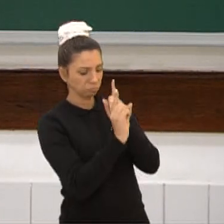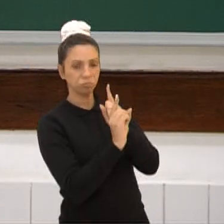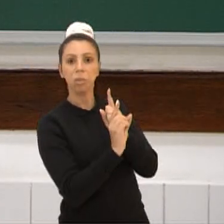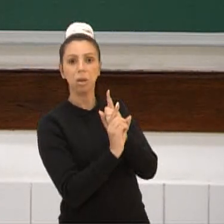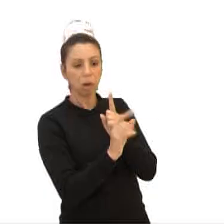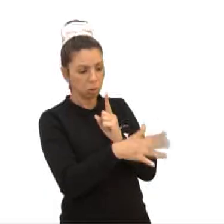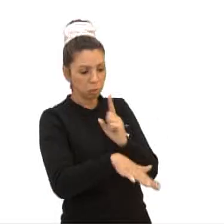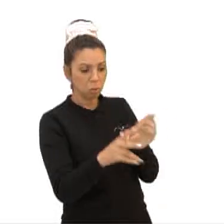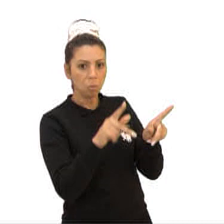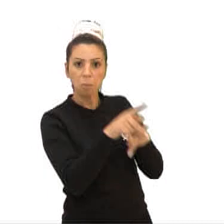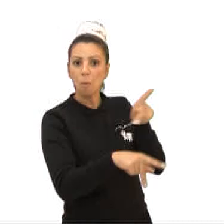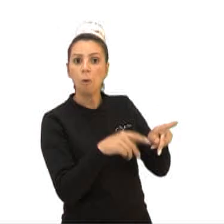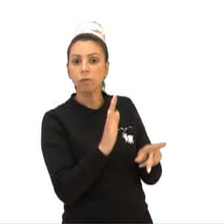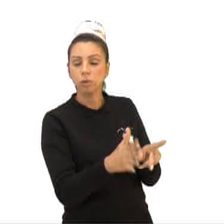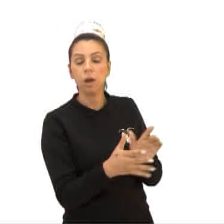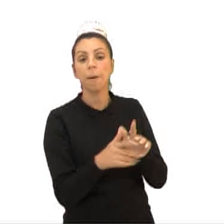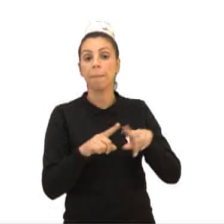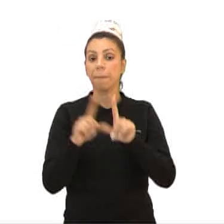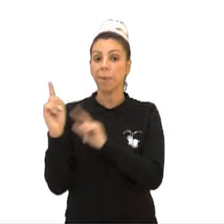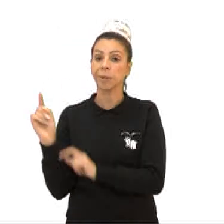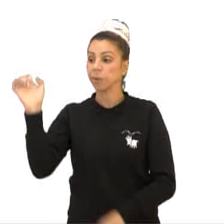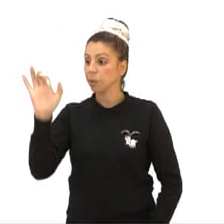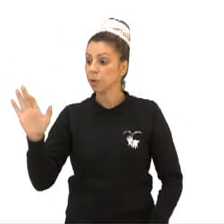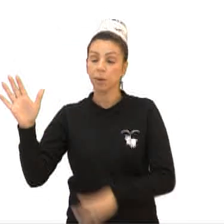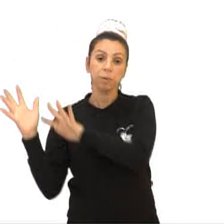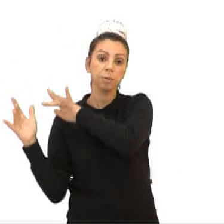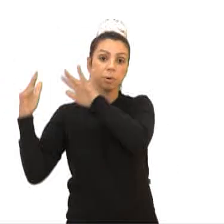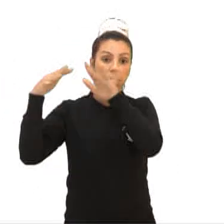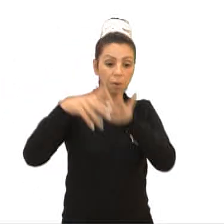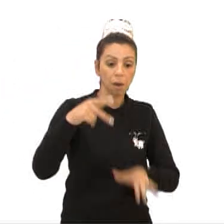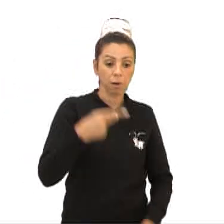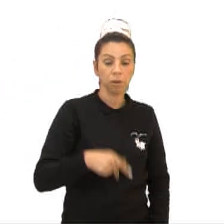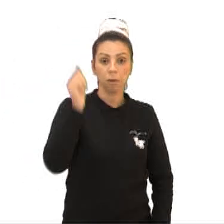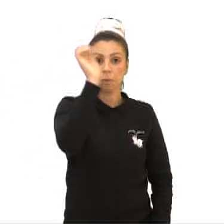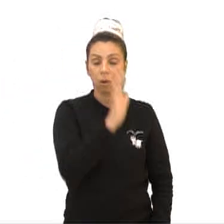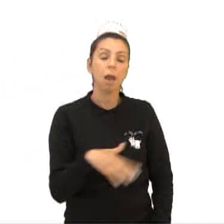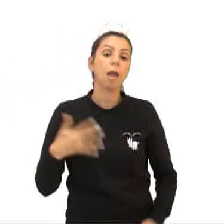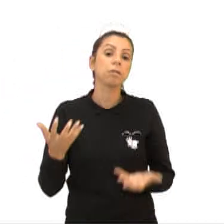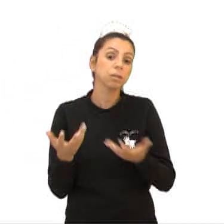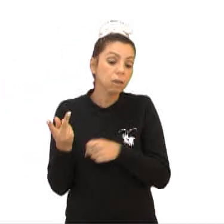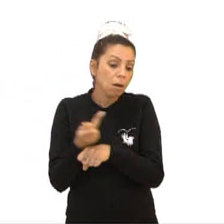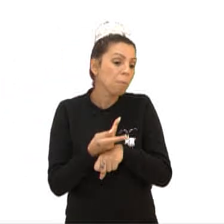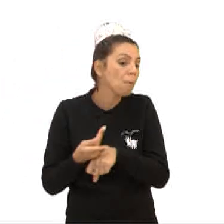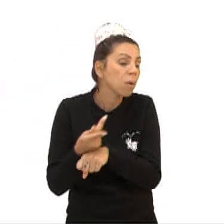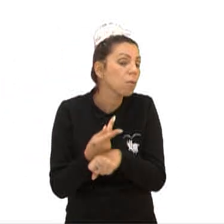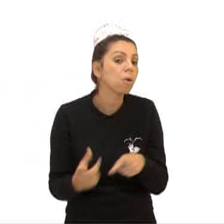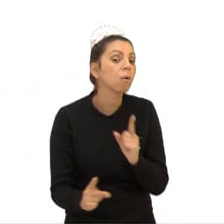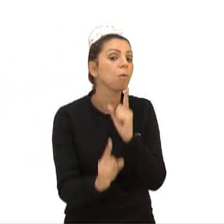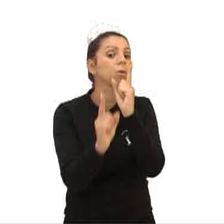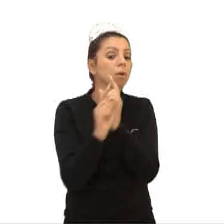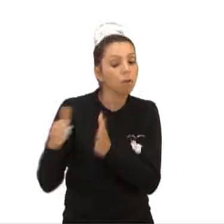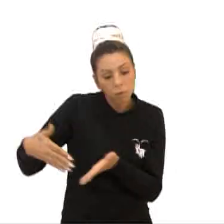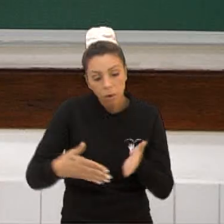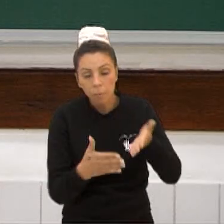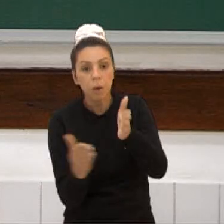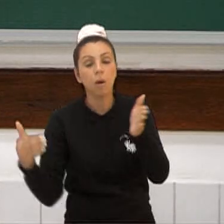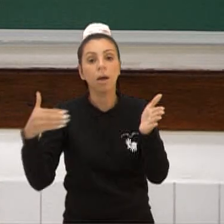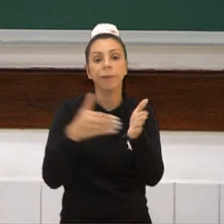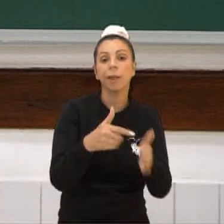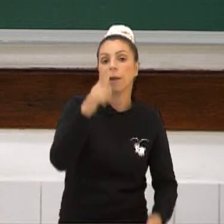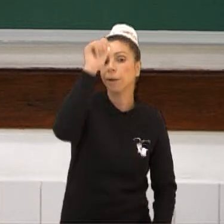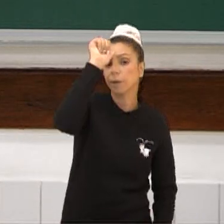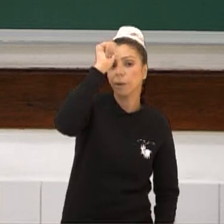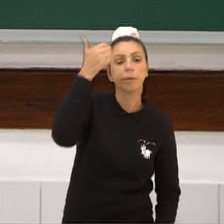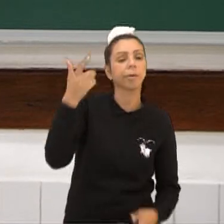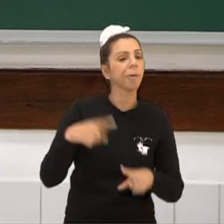Só que quando os europeus chegaram aqui no Brasil, o que eles queriam? Eles estavam querendo procurar um caminho até as Índias. E sem querer, eles foram parar numa